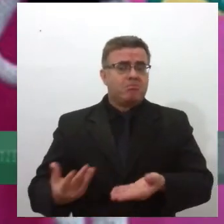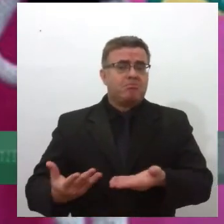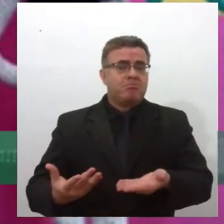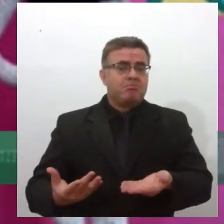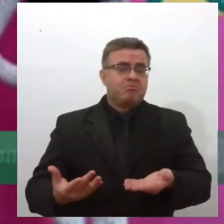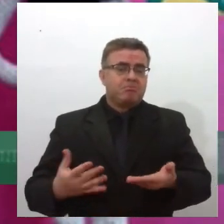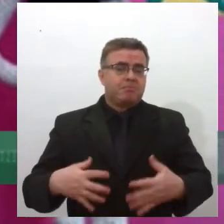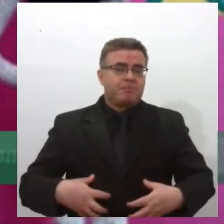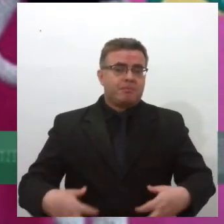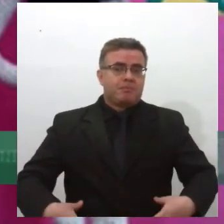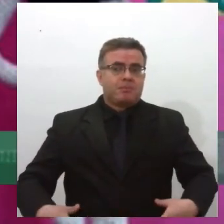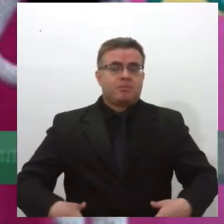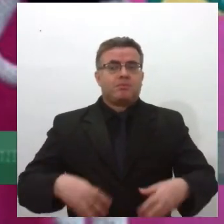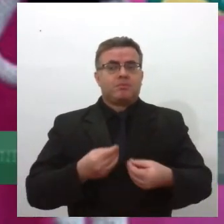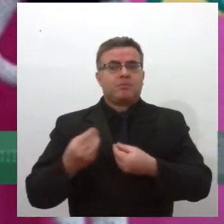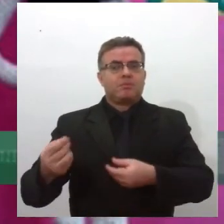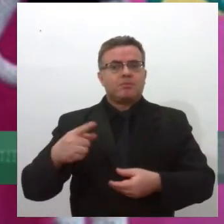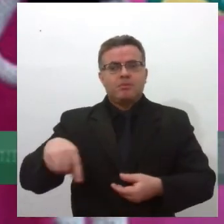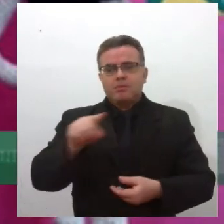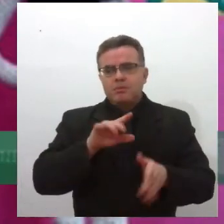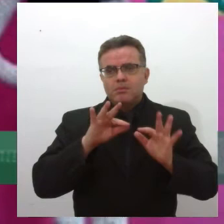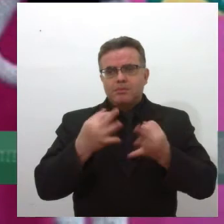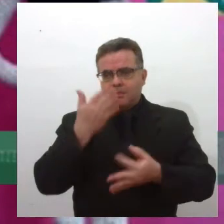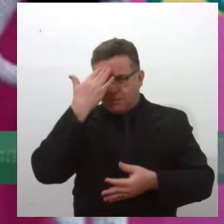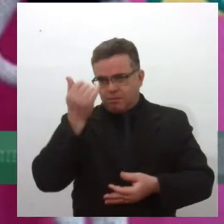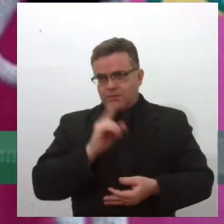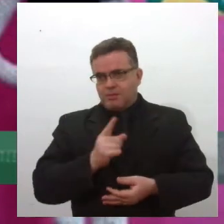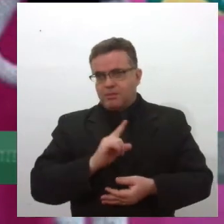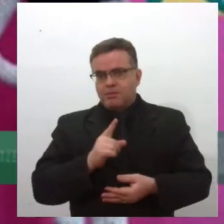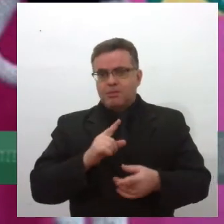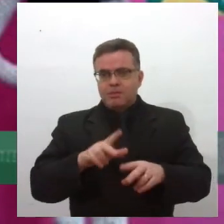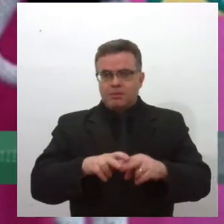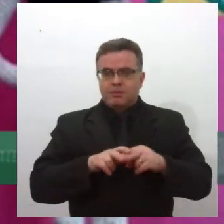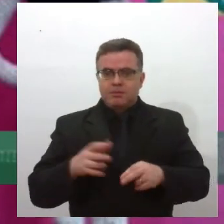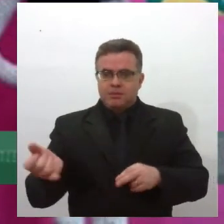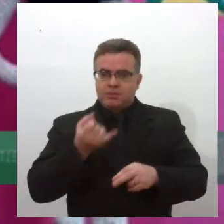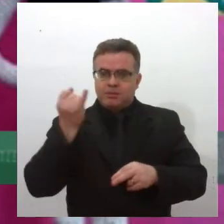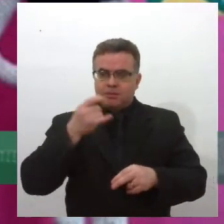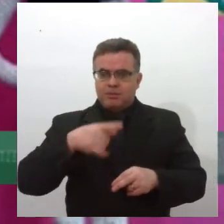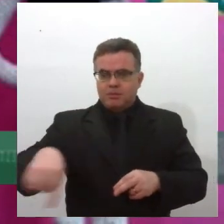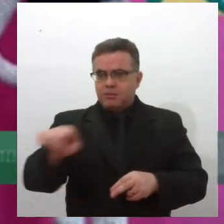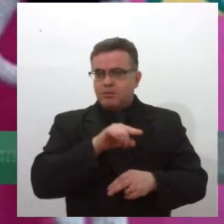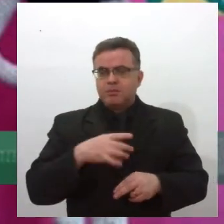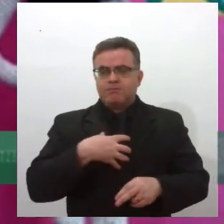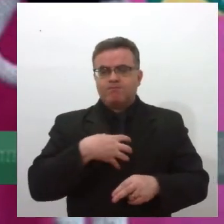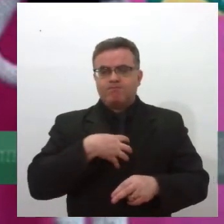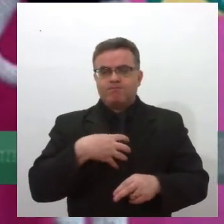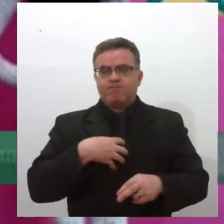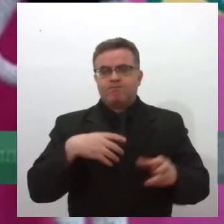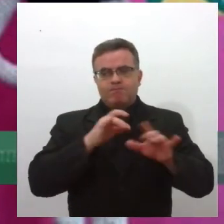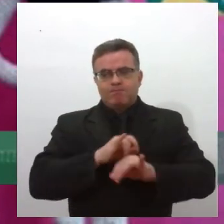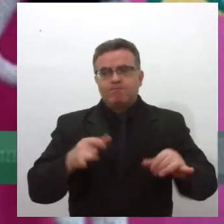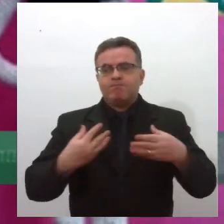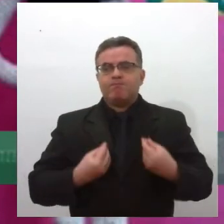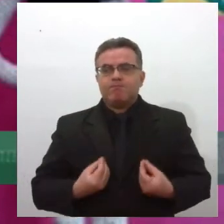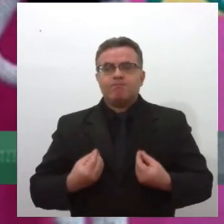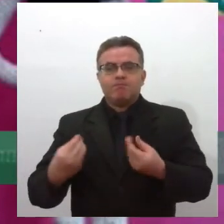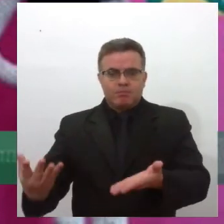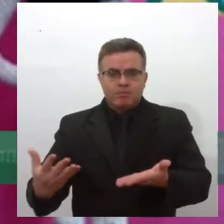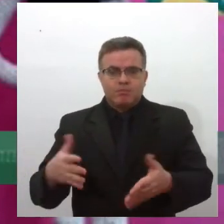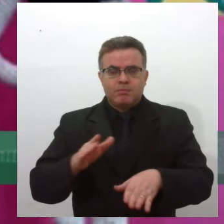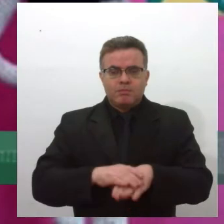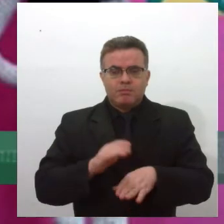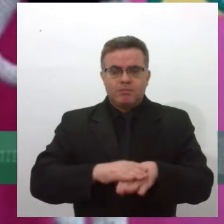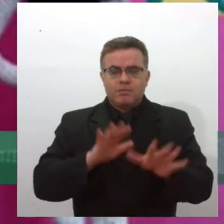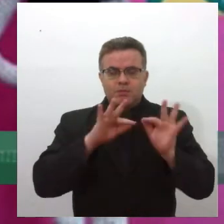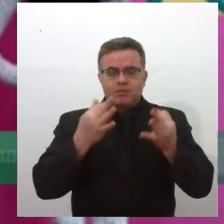Muitas vezes a família, ela não sabe a vontade da pessoa, então por isso que eu ressalto que a importância da pessoa se declarar doadora de órgãos para sua família